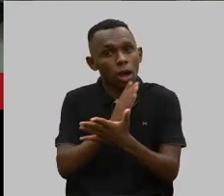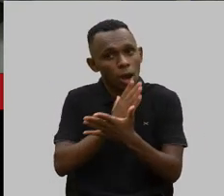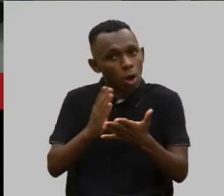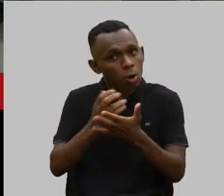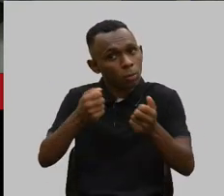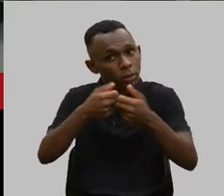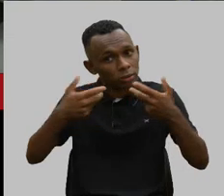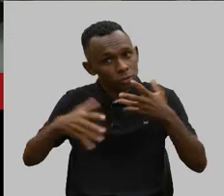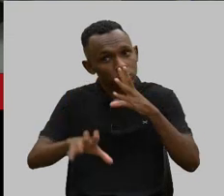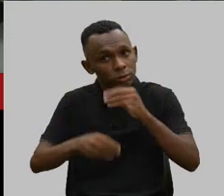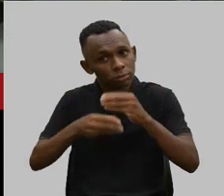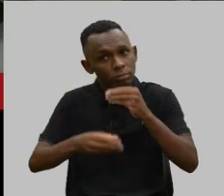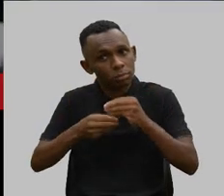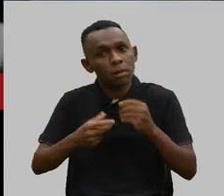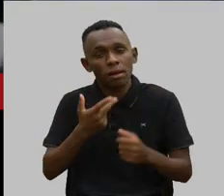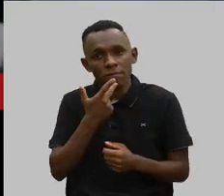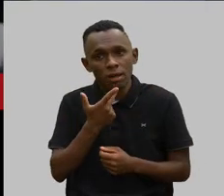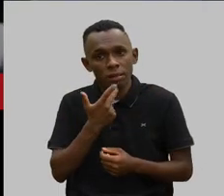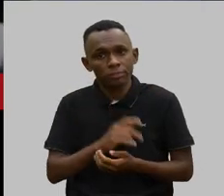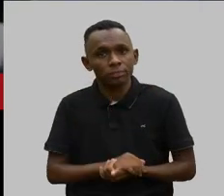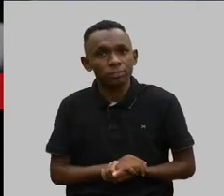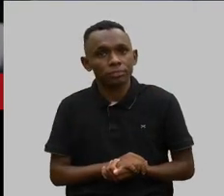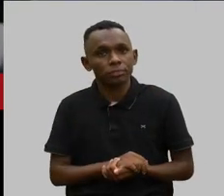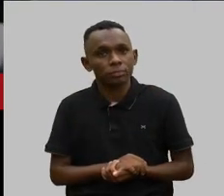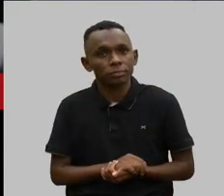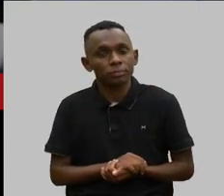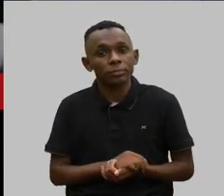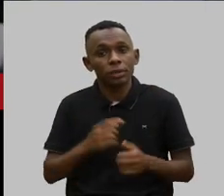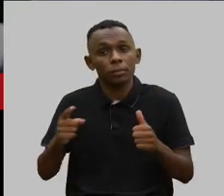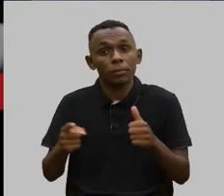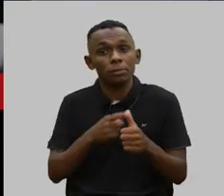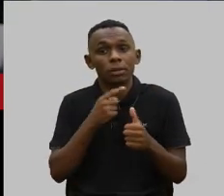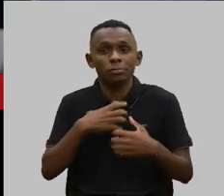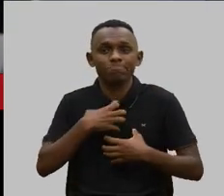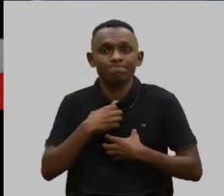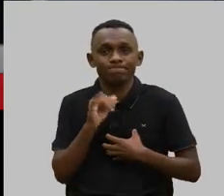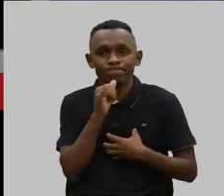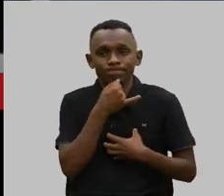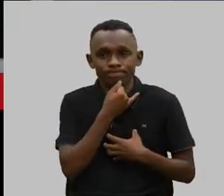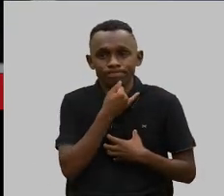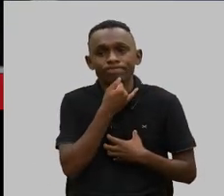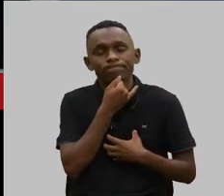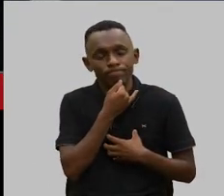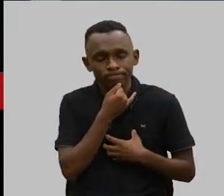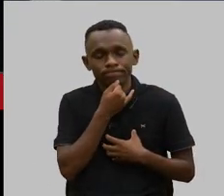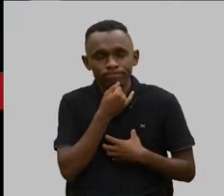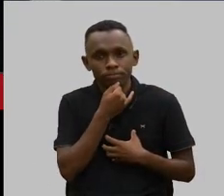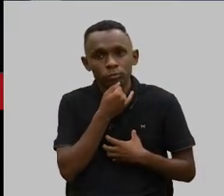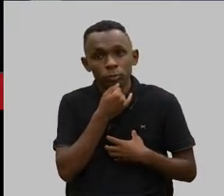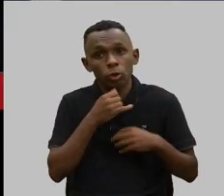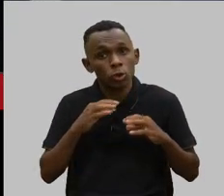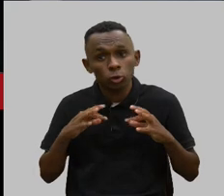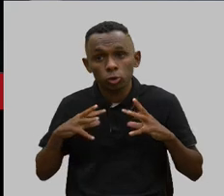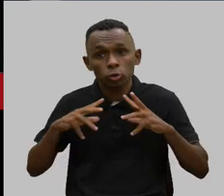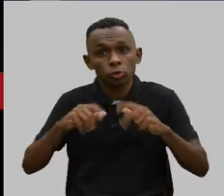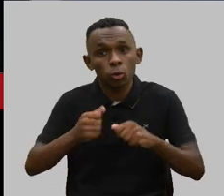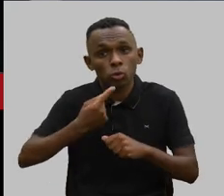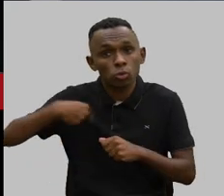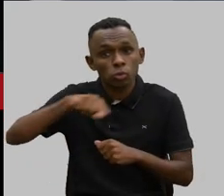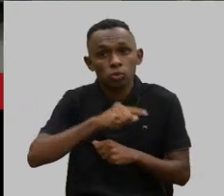maravilhosas para falar. Primeiro, infelizmente, excelência, todos os nossos